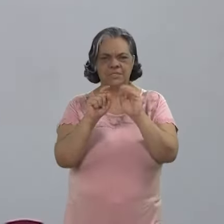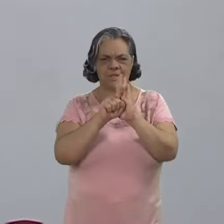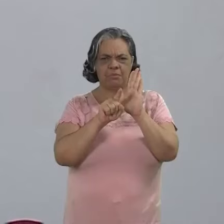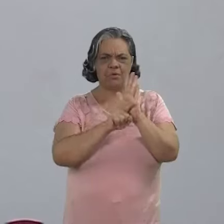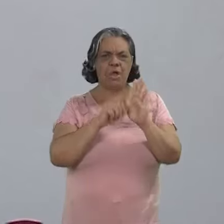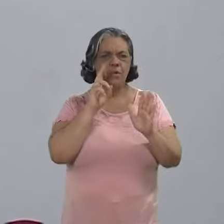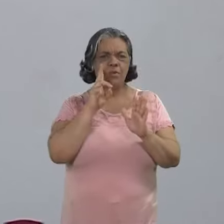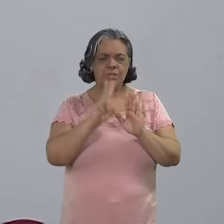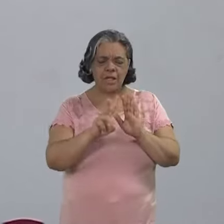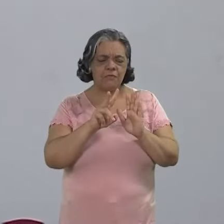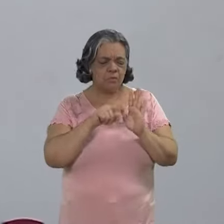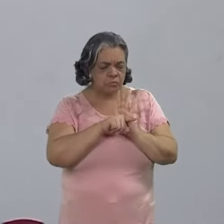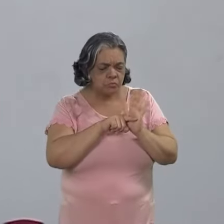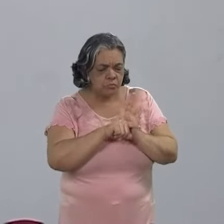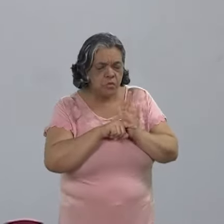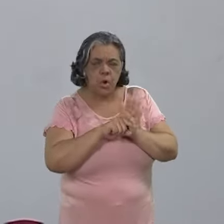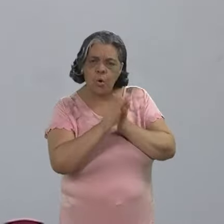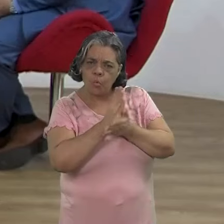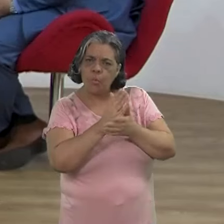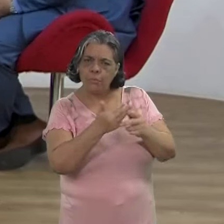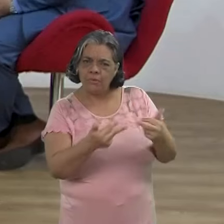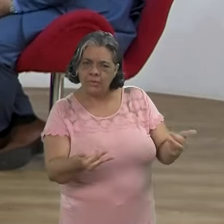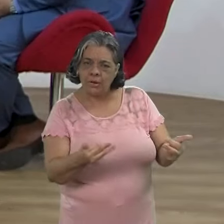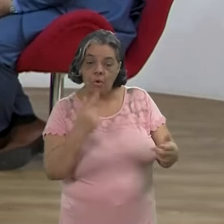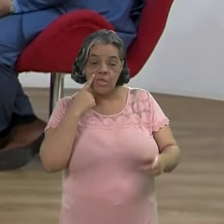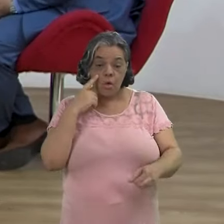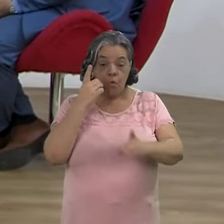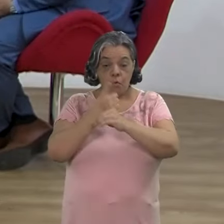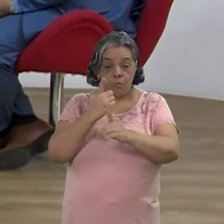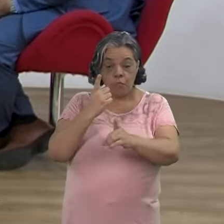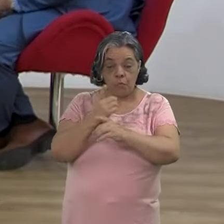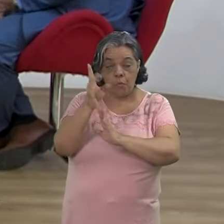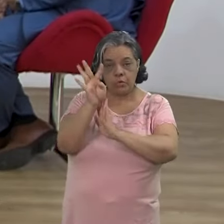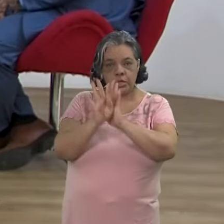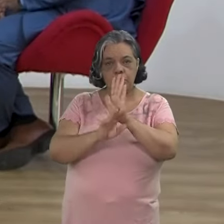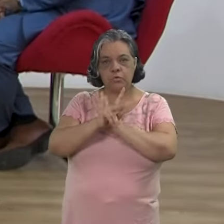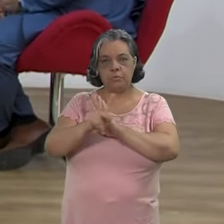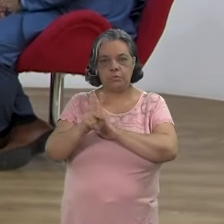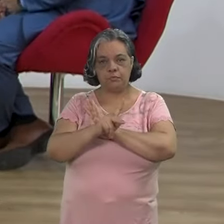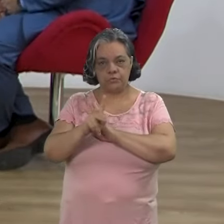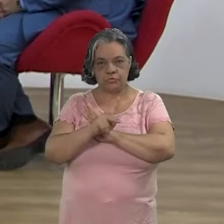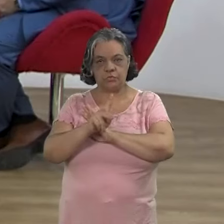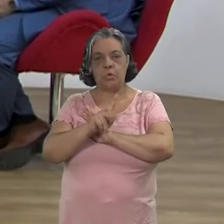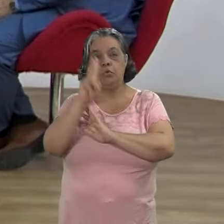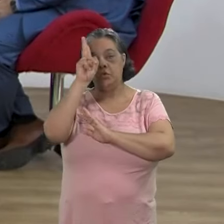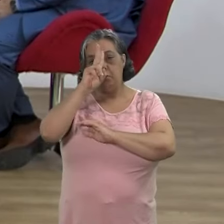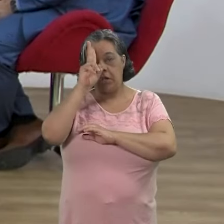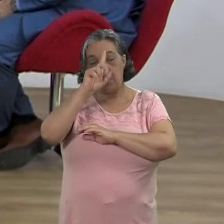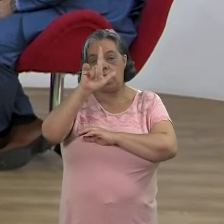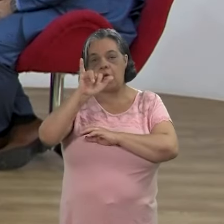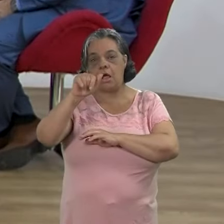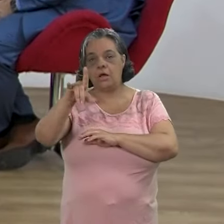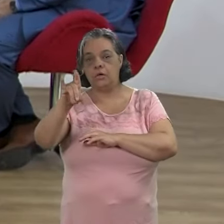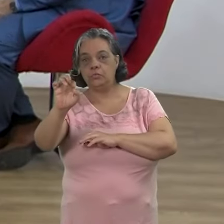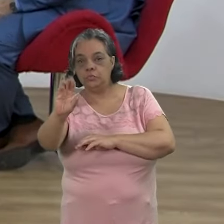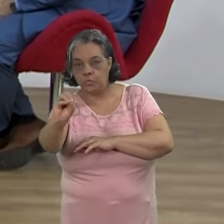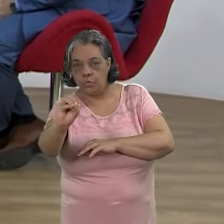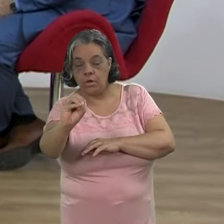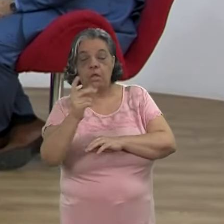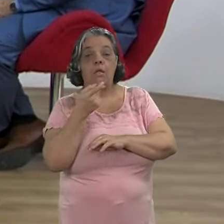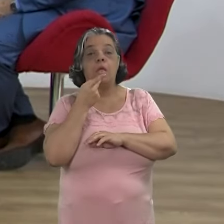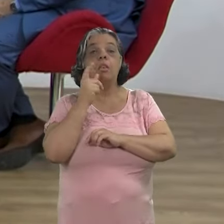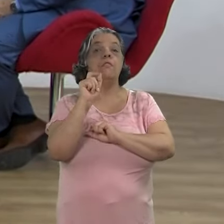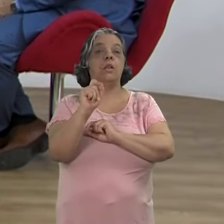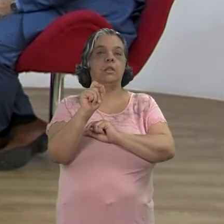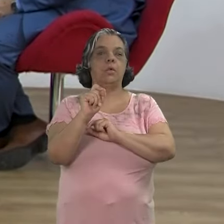gente fazer esse programa, né? Eu estava revisitando alguns materiais e me deparei com um texto, né? Do professor historiador Leandro Karnal, que em determinado momento ele